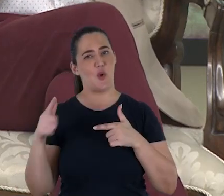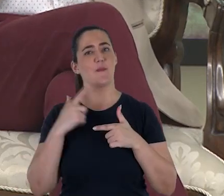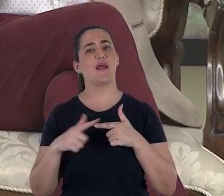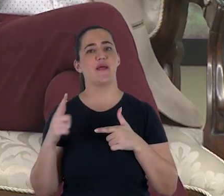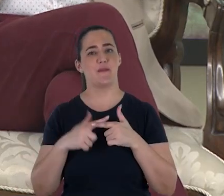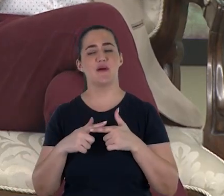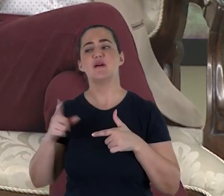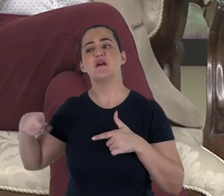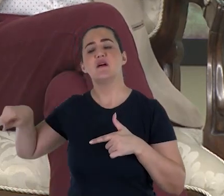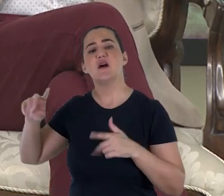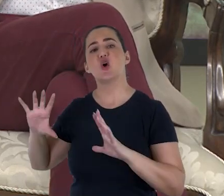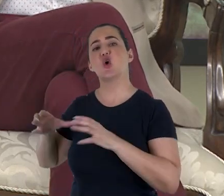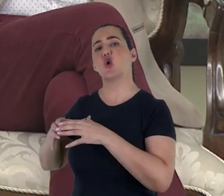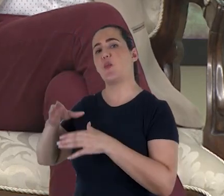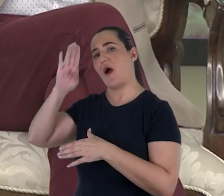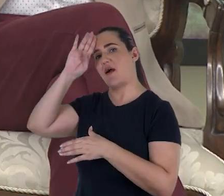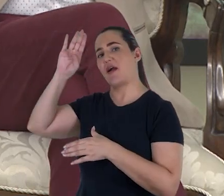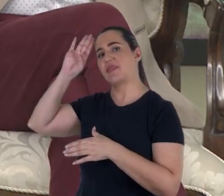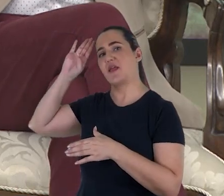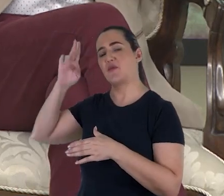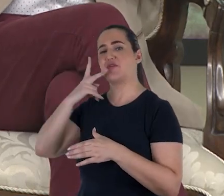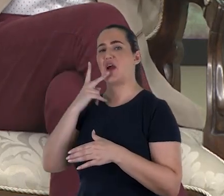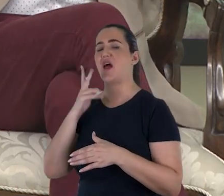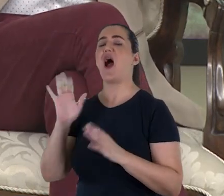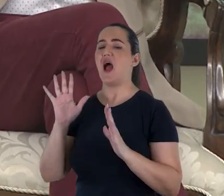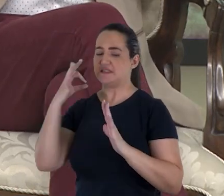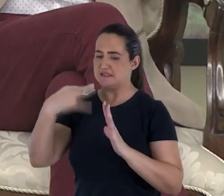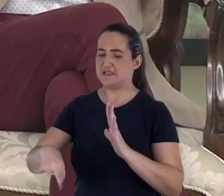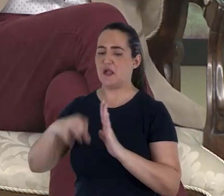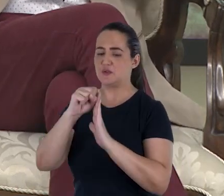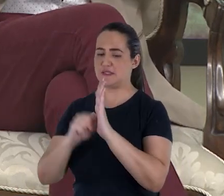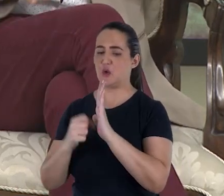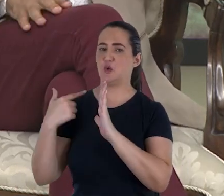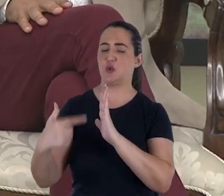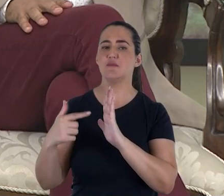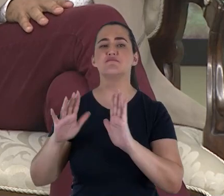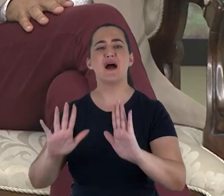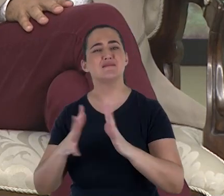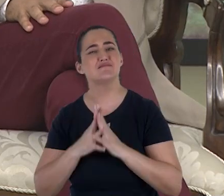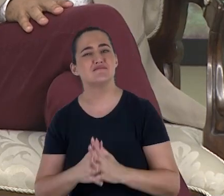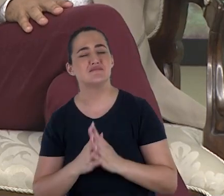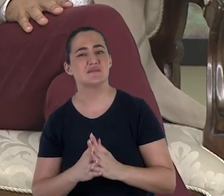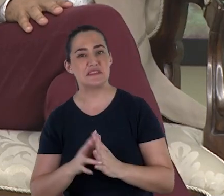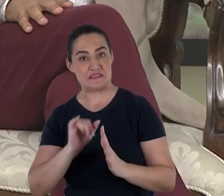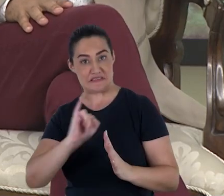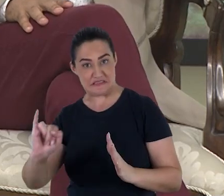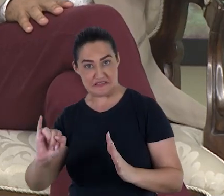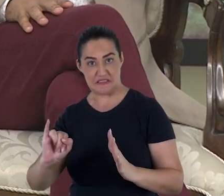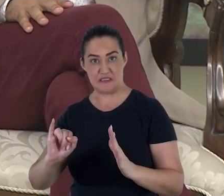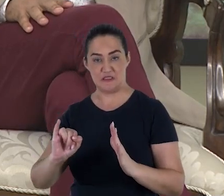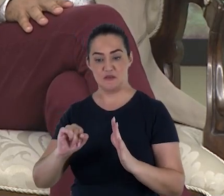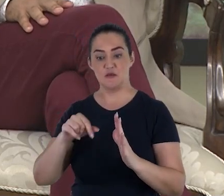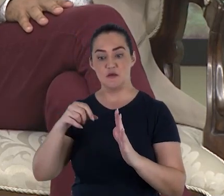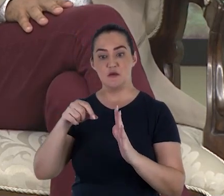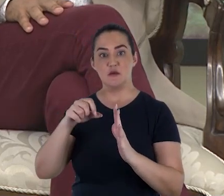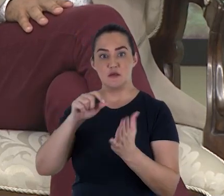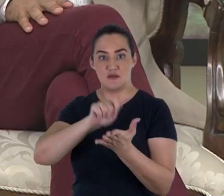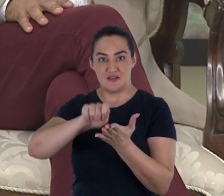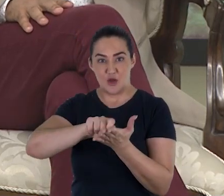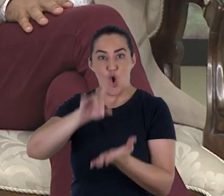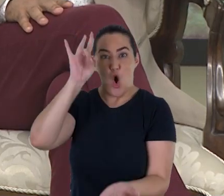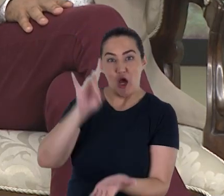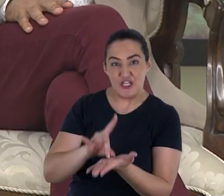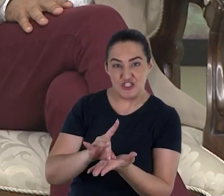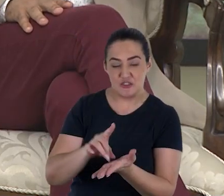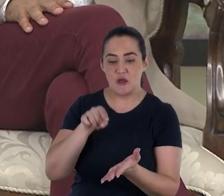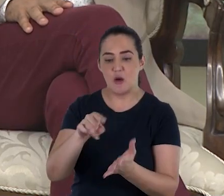defensores de uma datação mais tardia do livro de Daniel. Sabe por quê? Porque se Daniel fosse do período dos Macabeus,